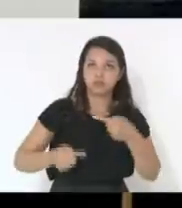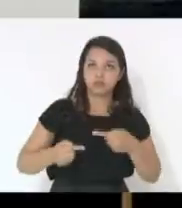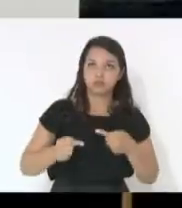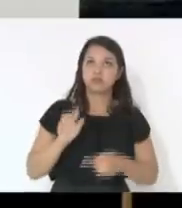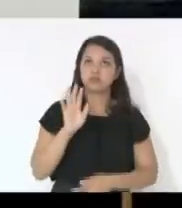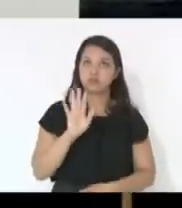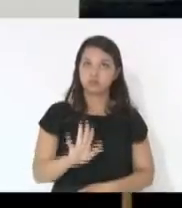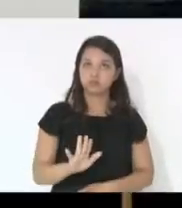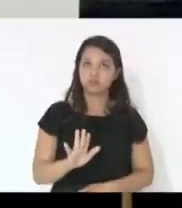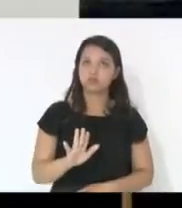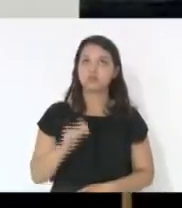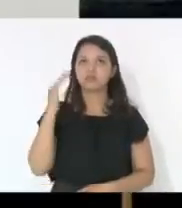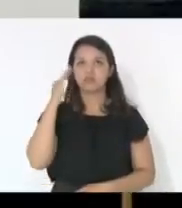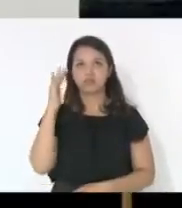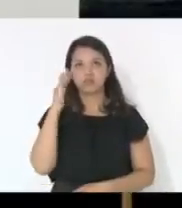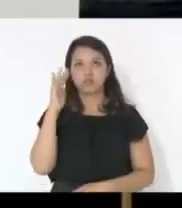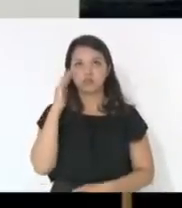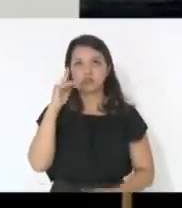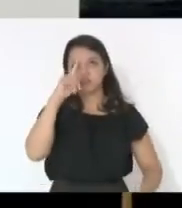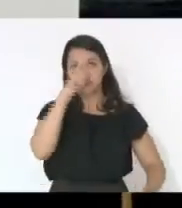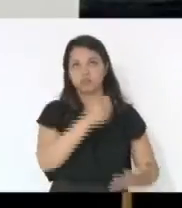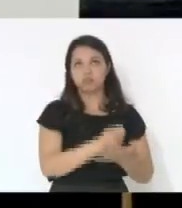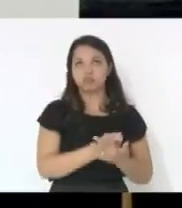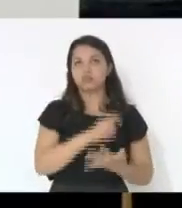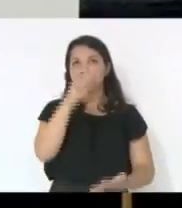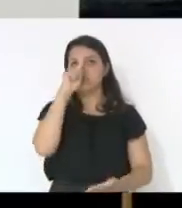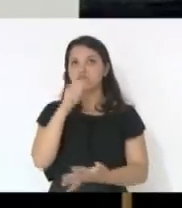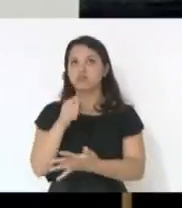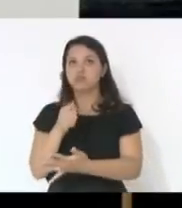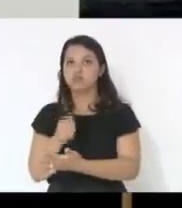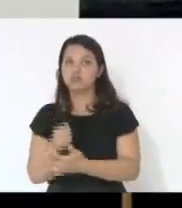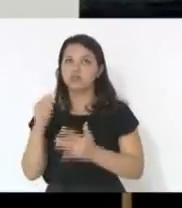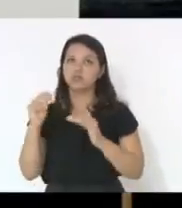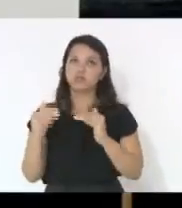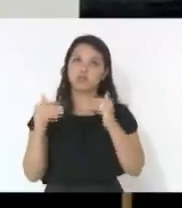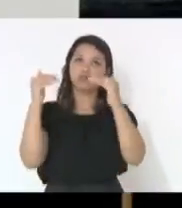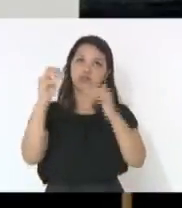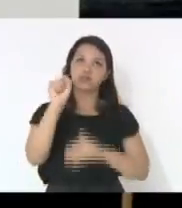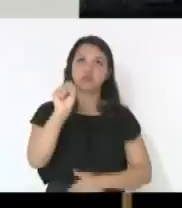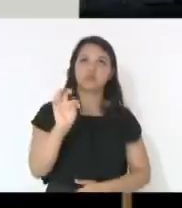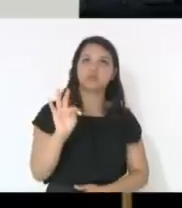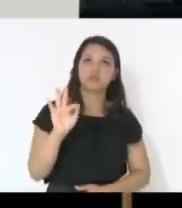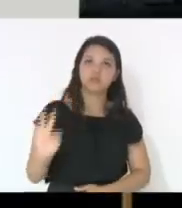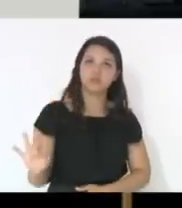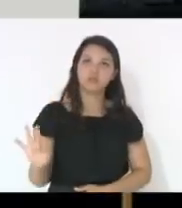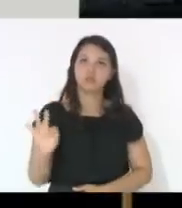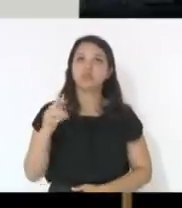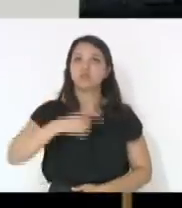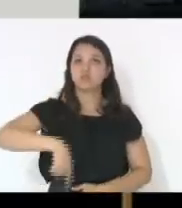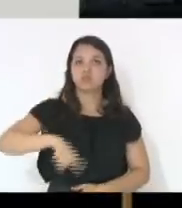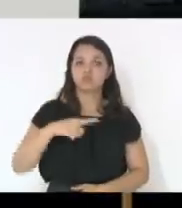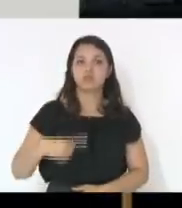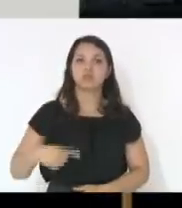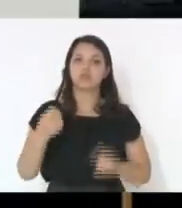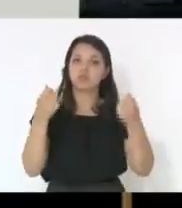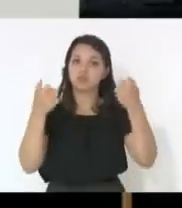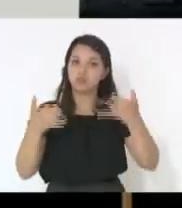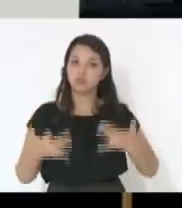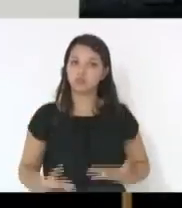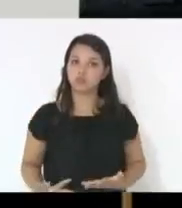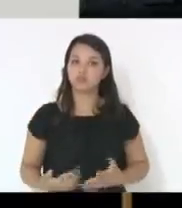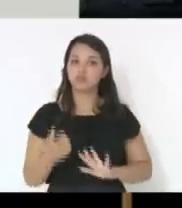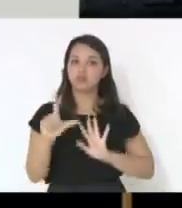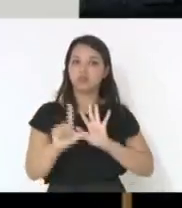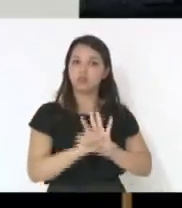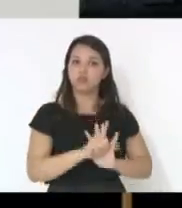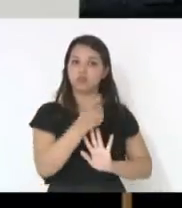entendo pelas decisões que se há no Supremo que não estamos tratando aqui de lei orçamentária. É apenas uma